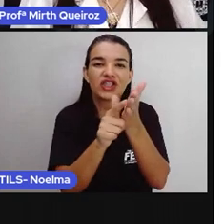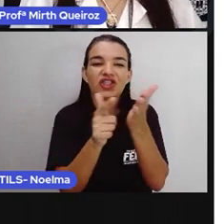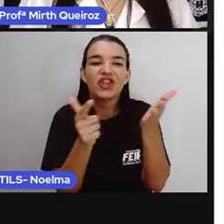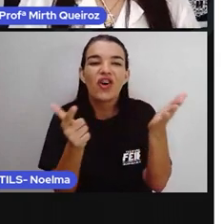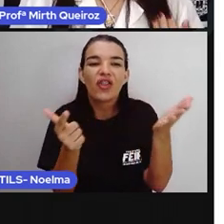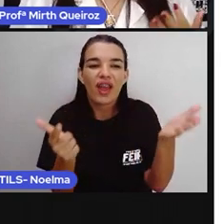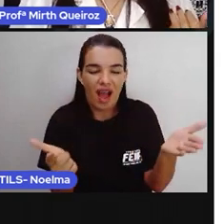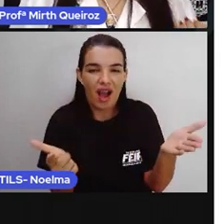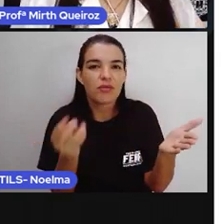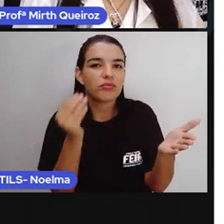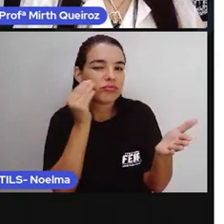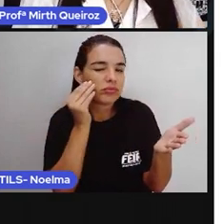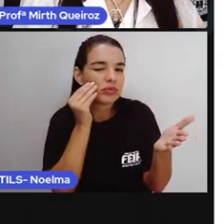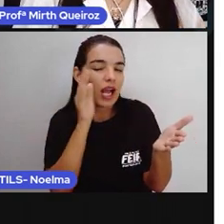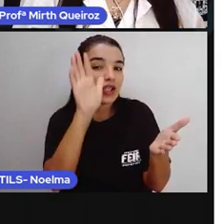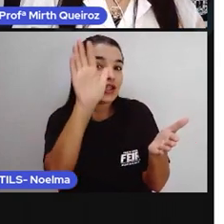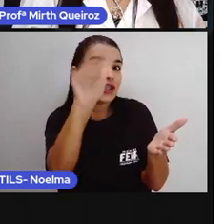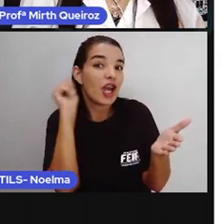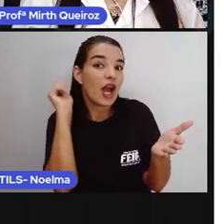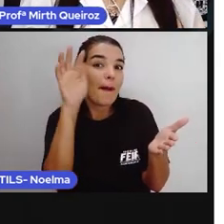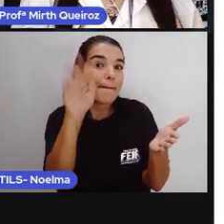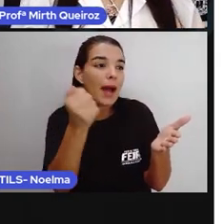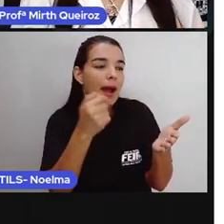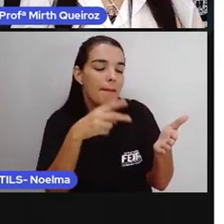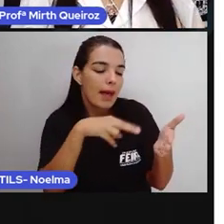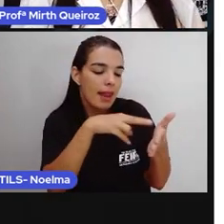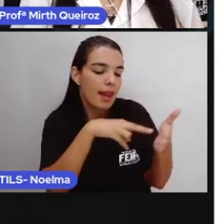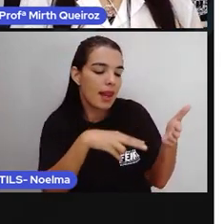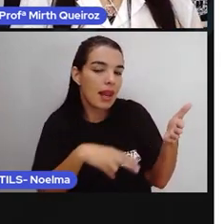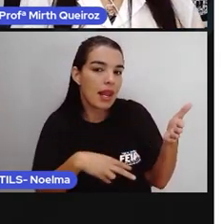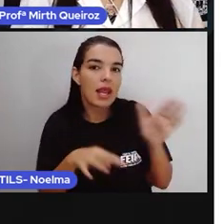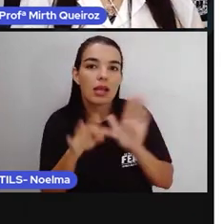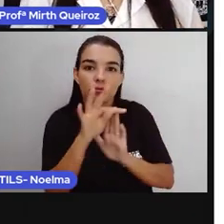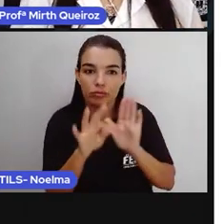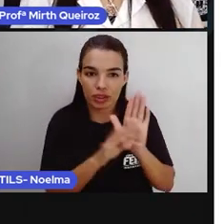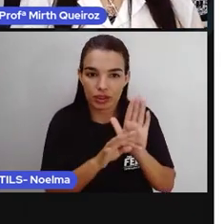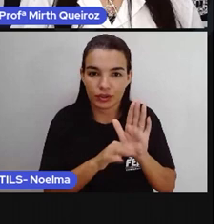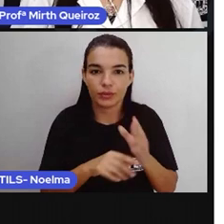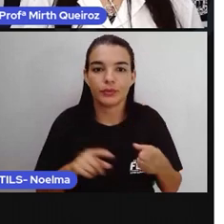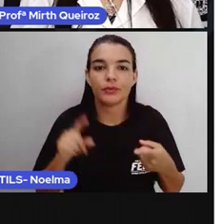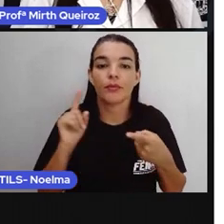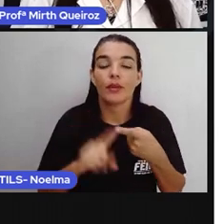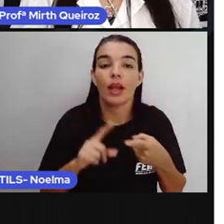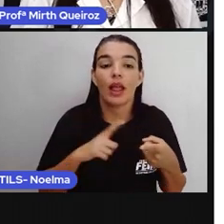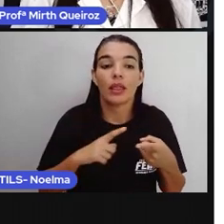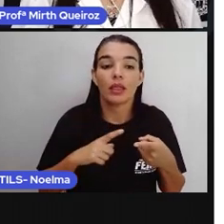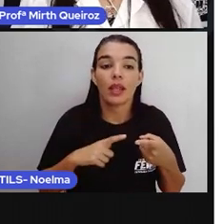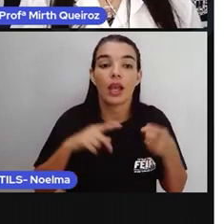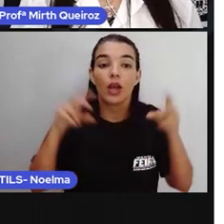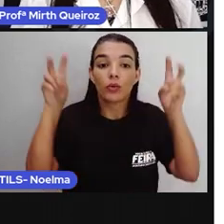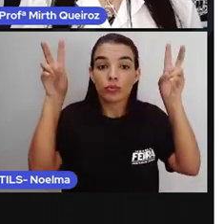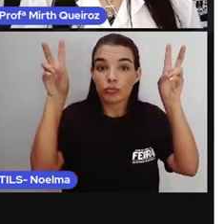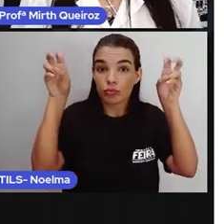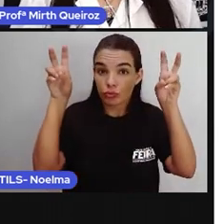né? Que é o chamamento à leitura do texto. Aí nós temos o título principal, né?